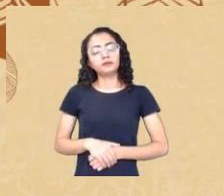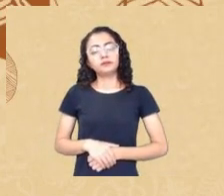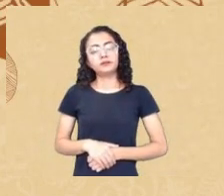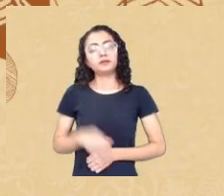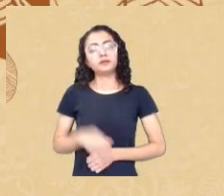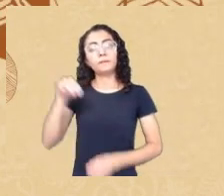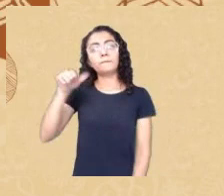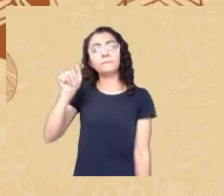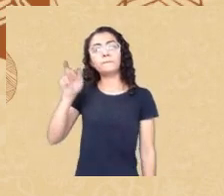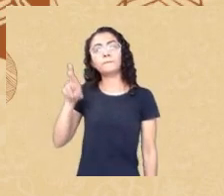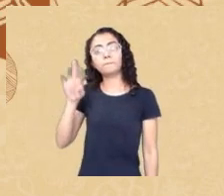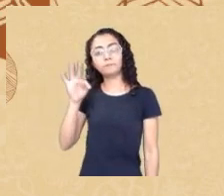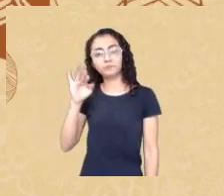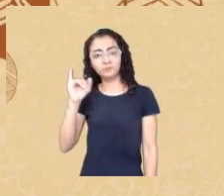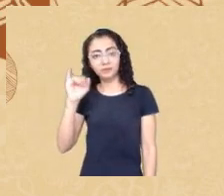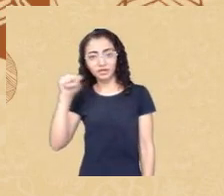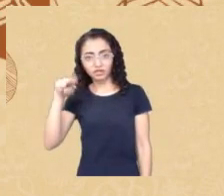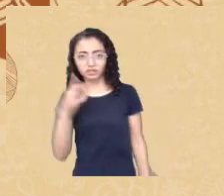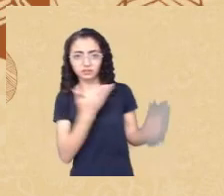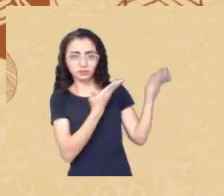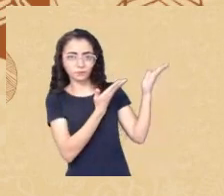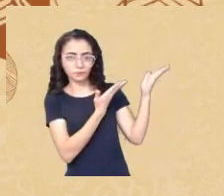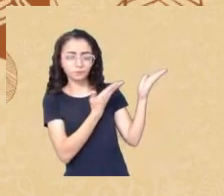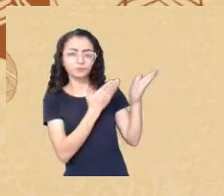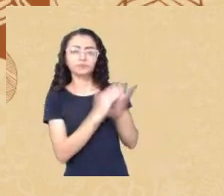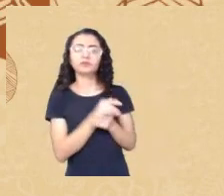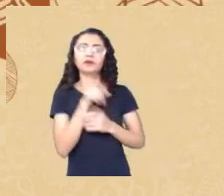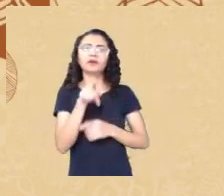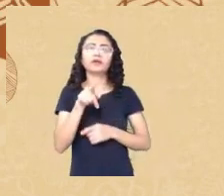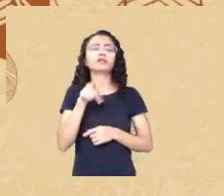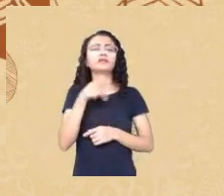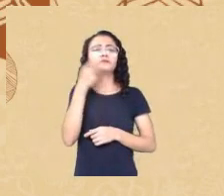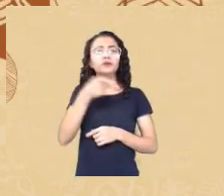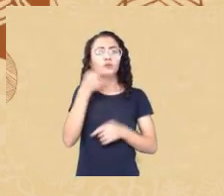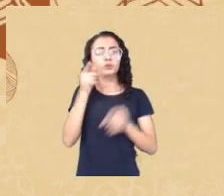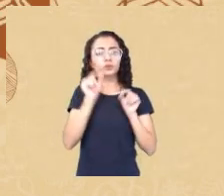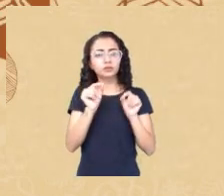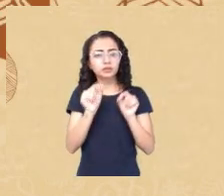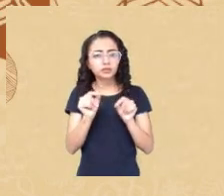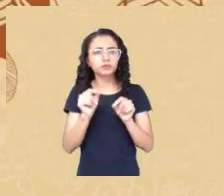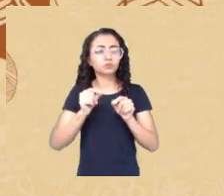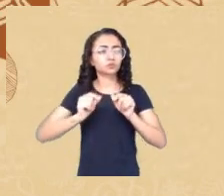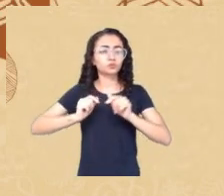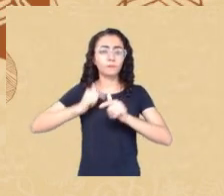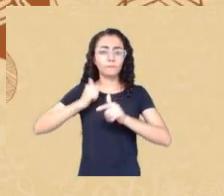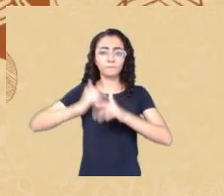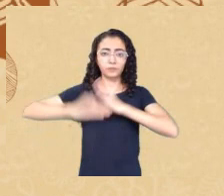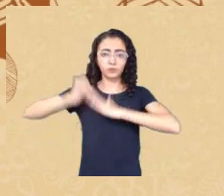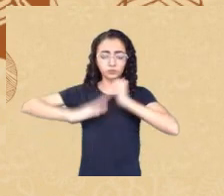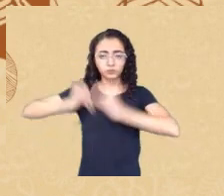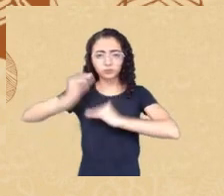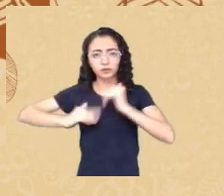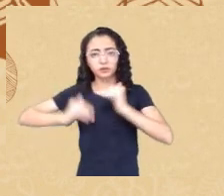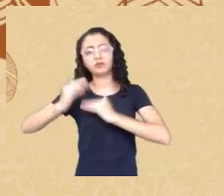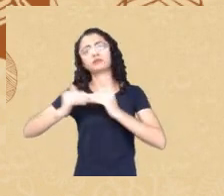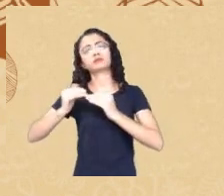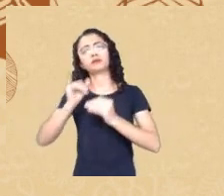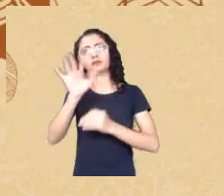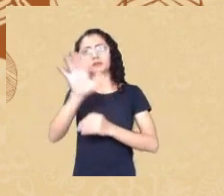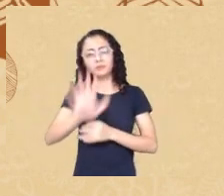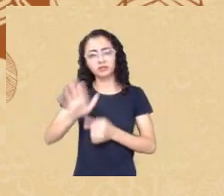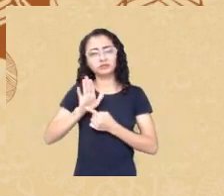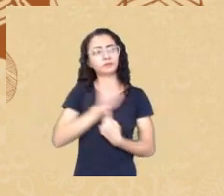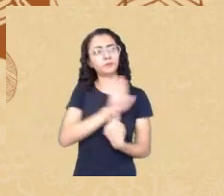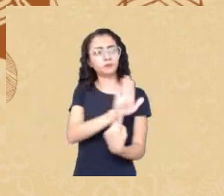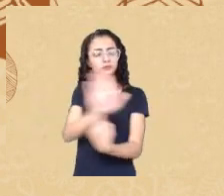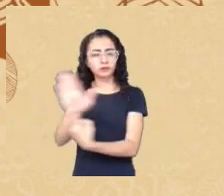ficou muito mais fácil para a comunidade para a população de um modo geral aceitar brutalidade e criminalidade contra